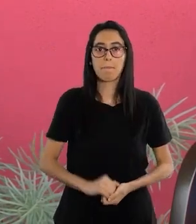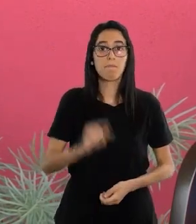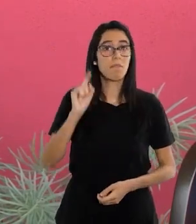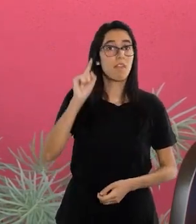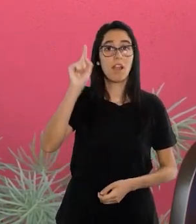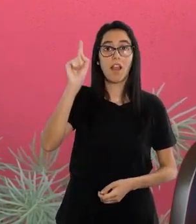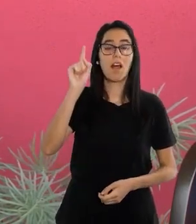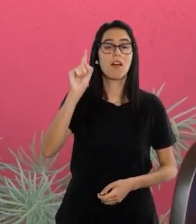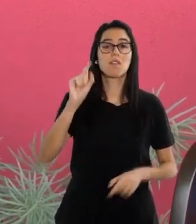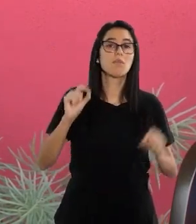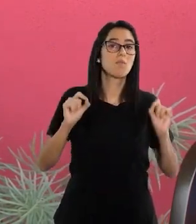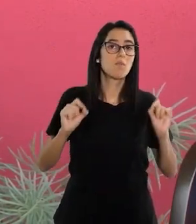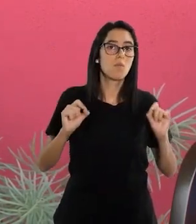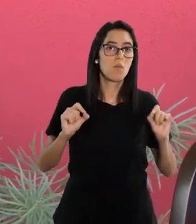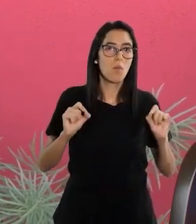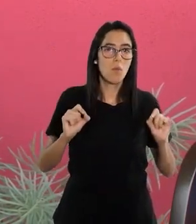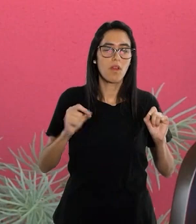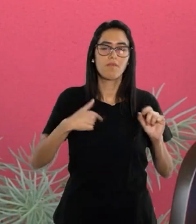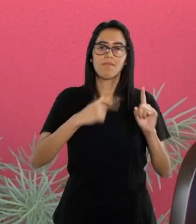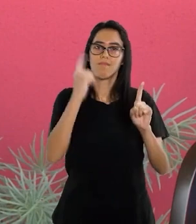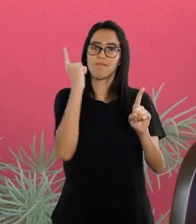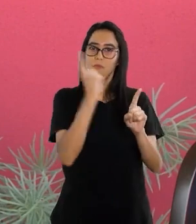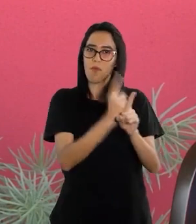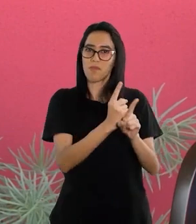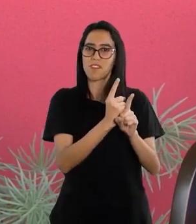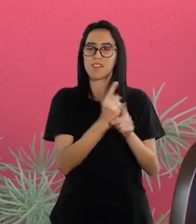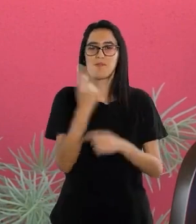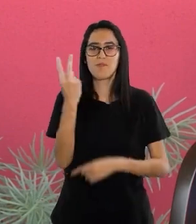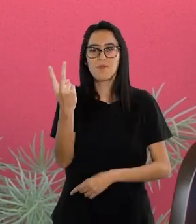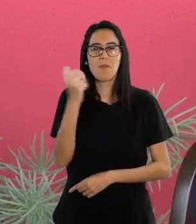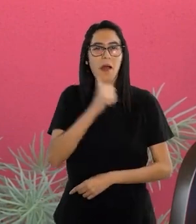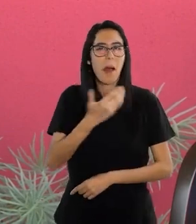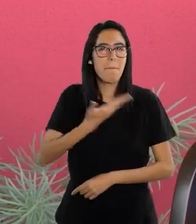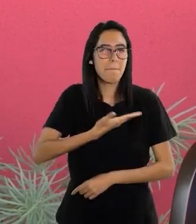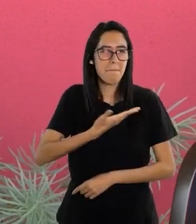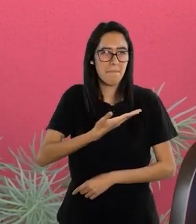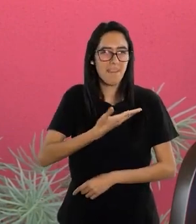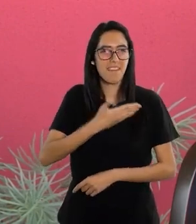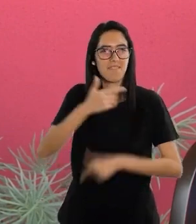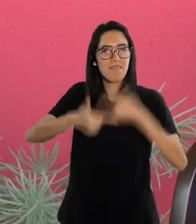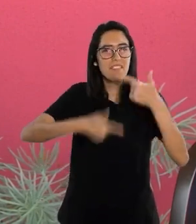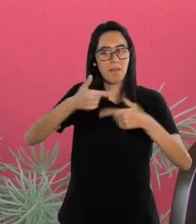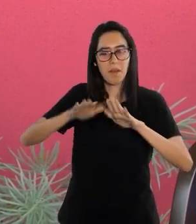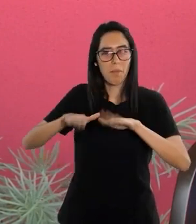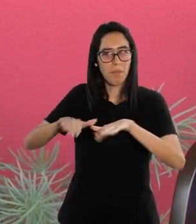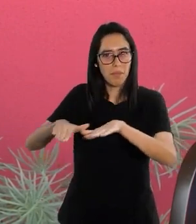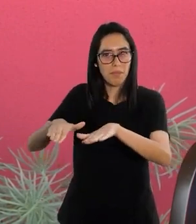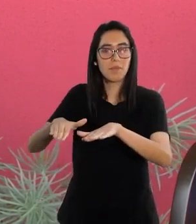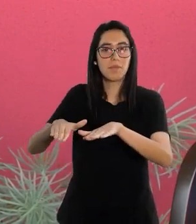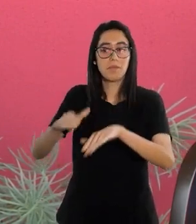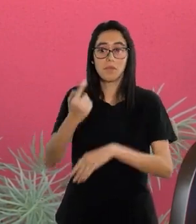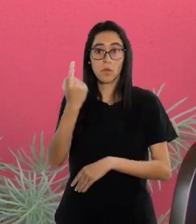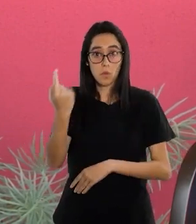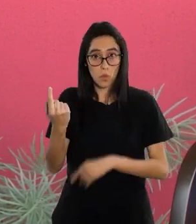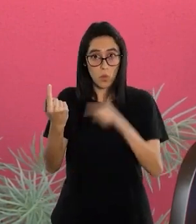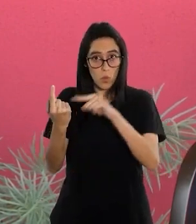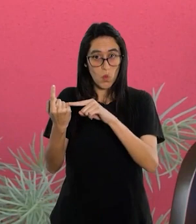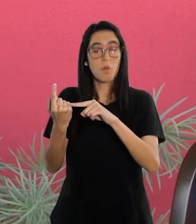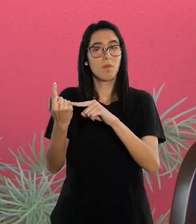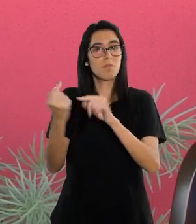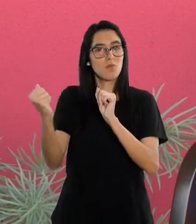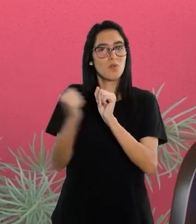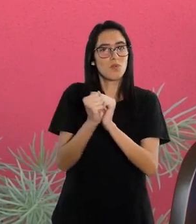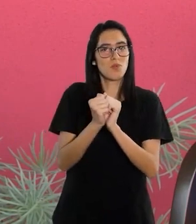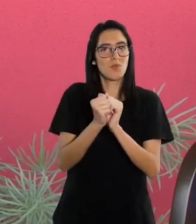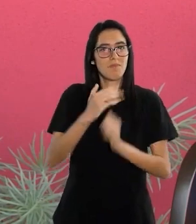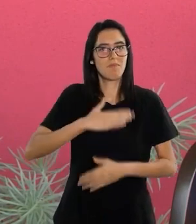E lá encontrei duas amigas que costuravam. Uma delas está